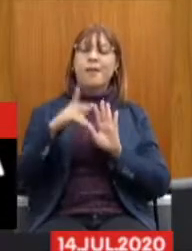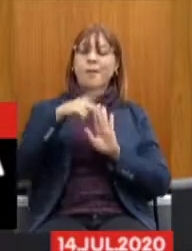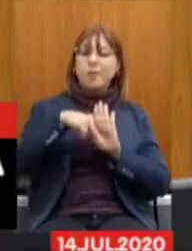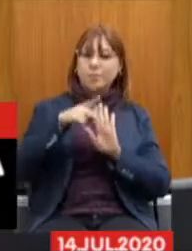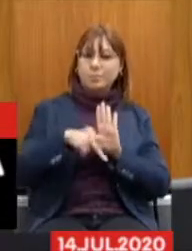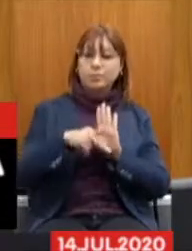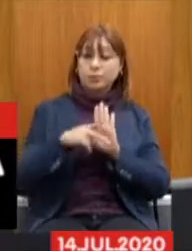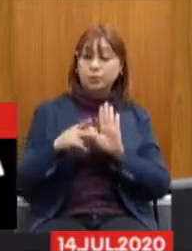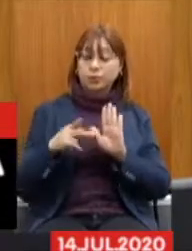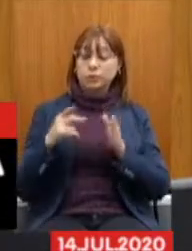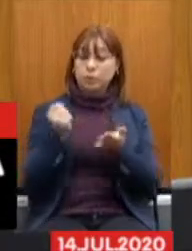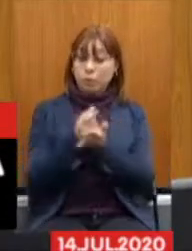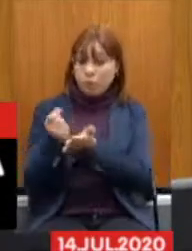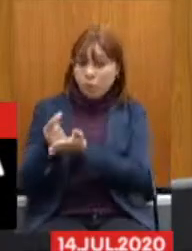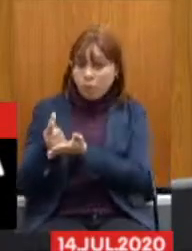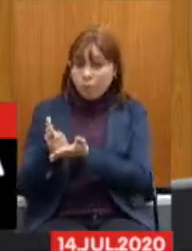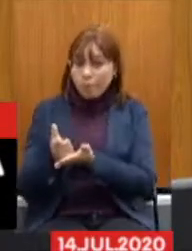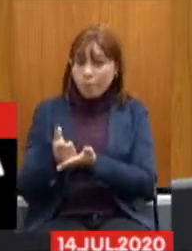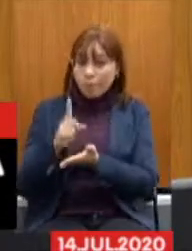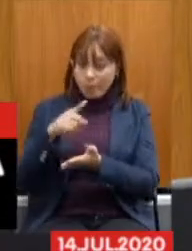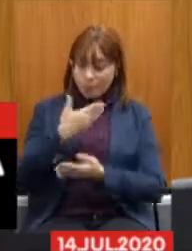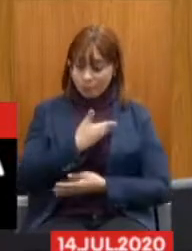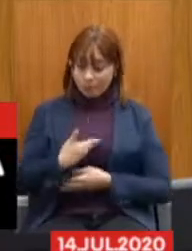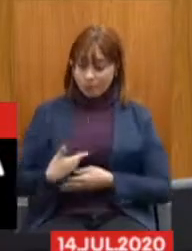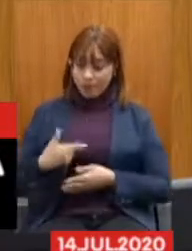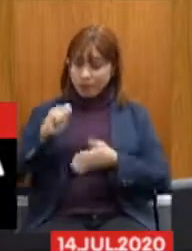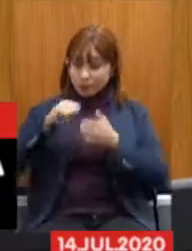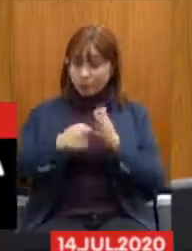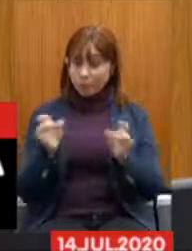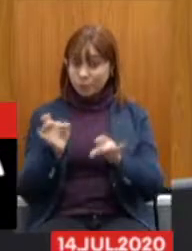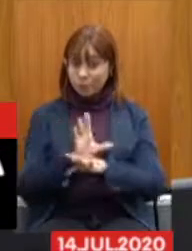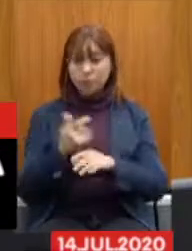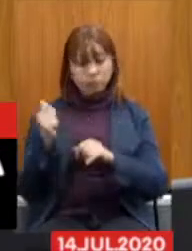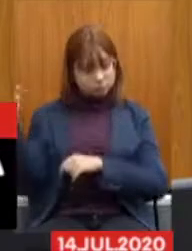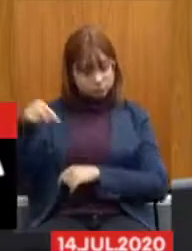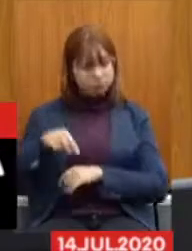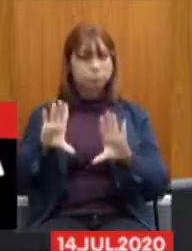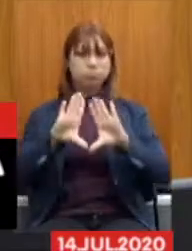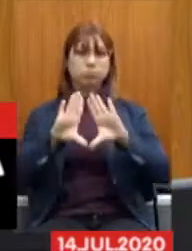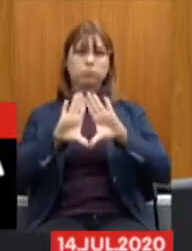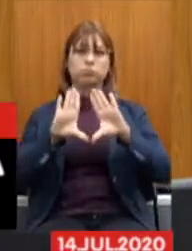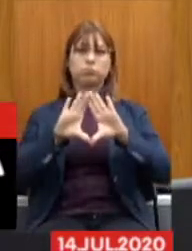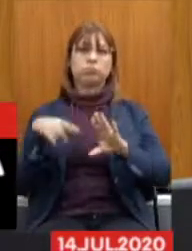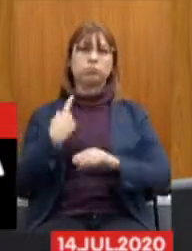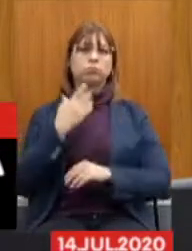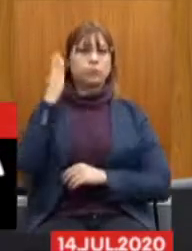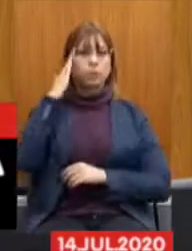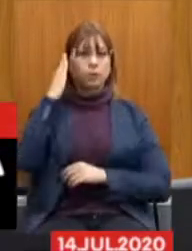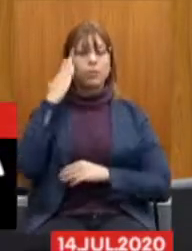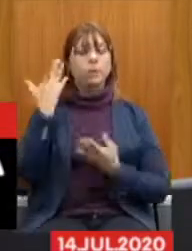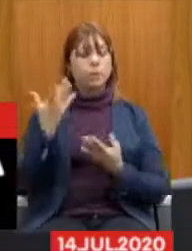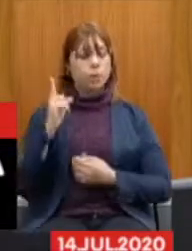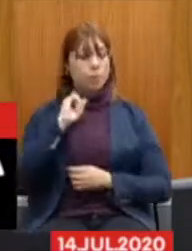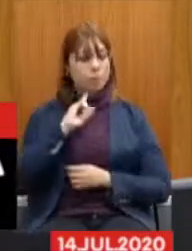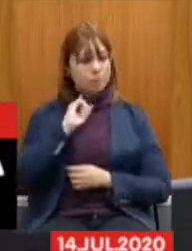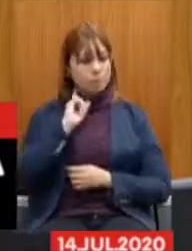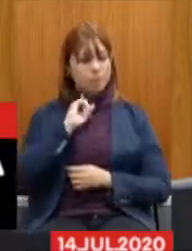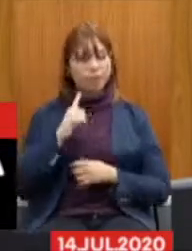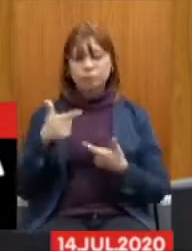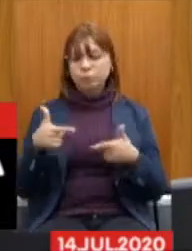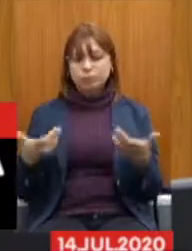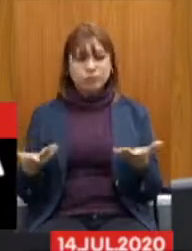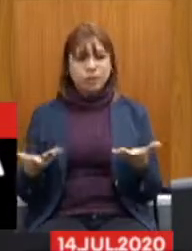governo tinha que vir, assinou lá, tem que vir imediatamente aqui para casa. Então, olha que em Minas Gerais nós não tivemos nenhum